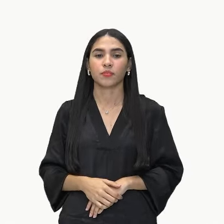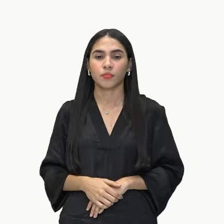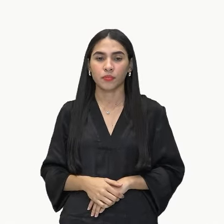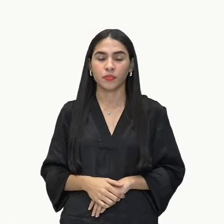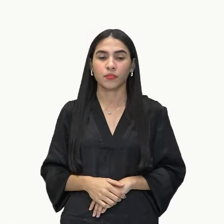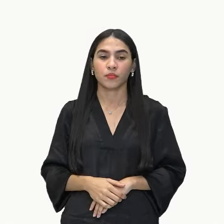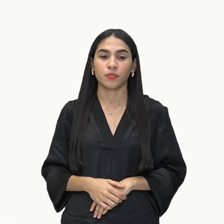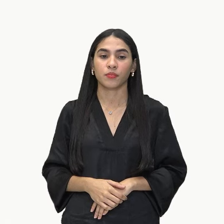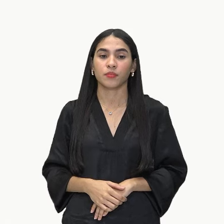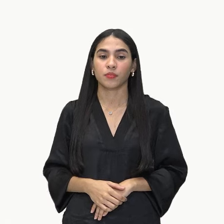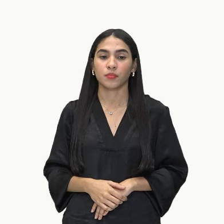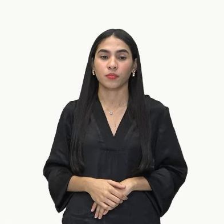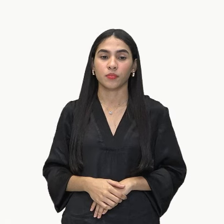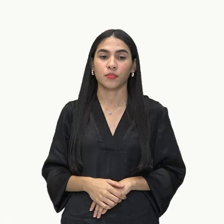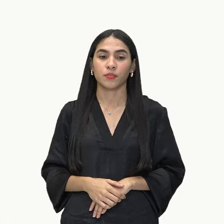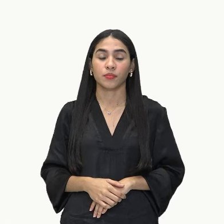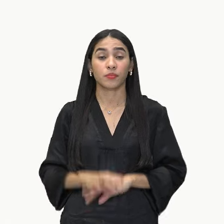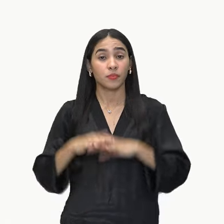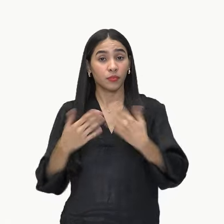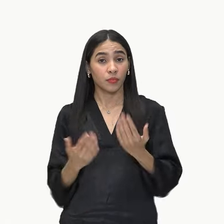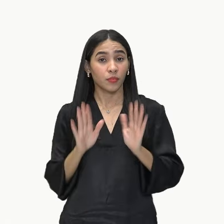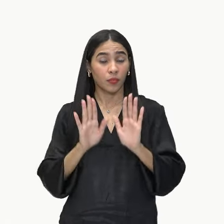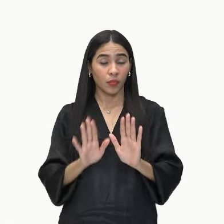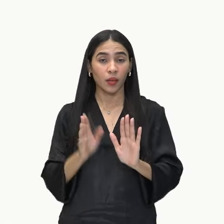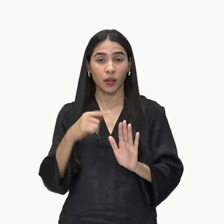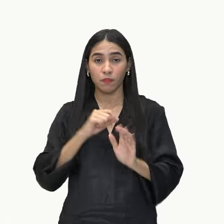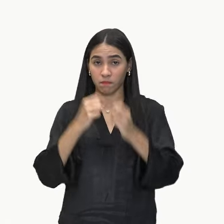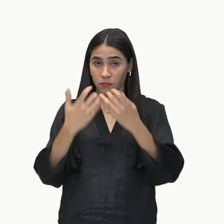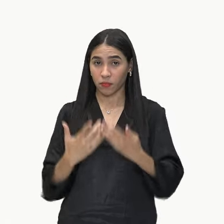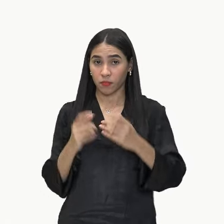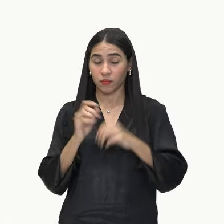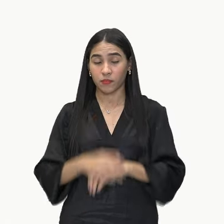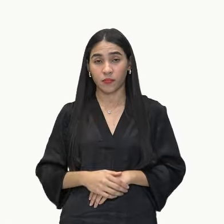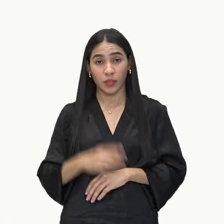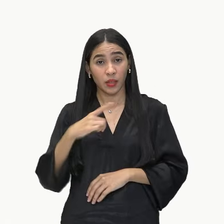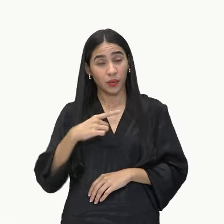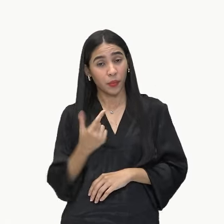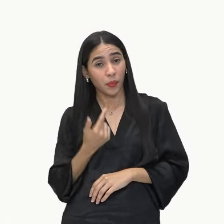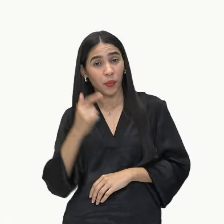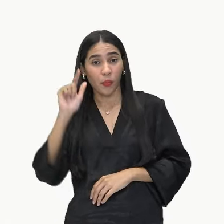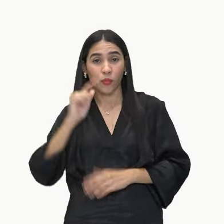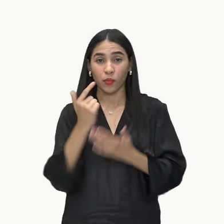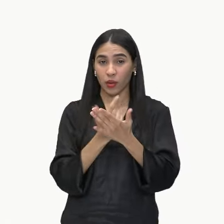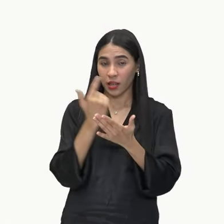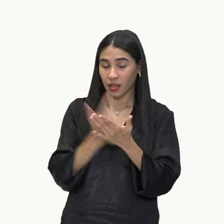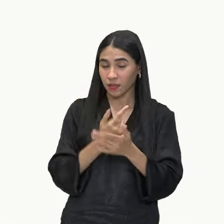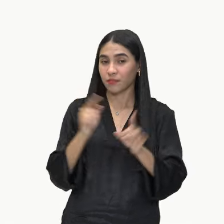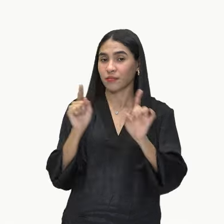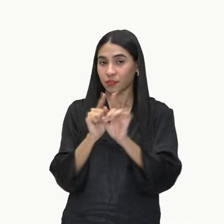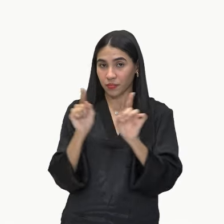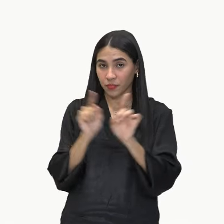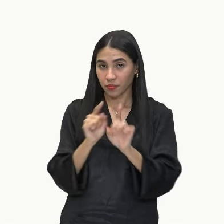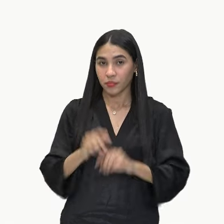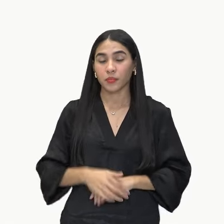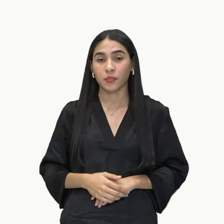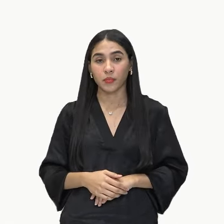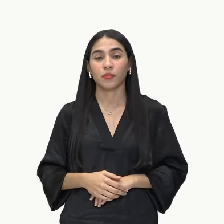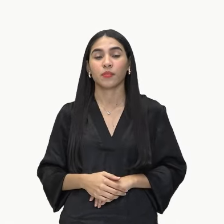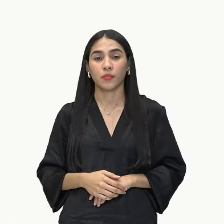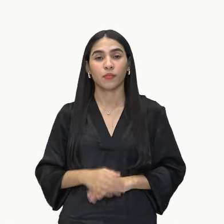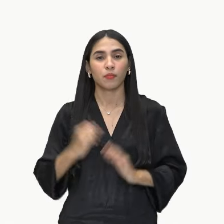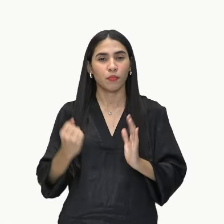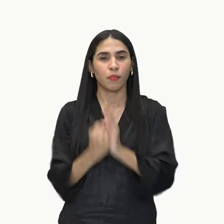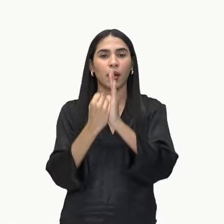para nós, correto? Mas, como eu disse a vocês, há um outro livro que é considerado a obra